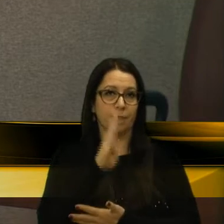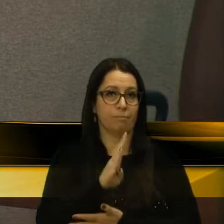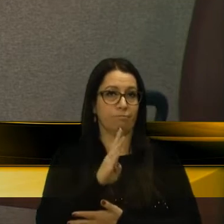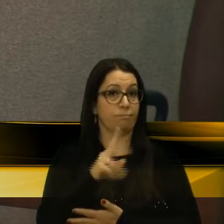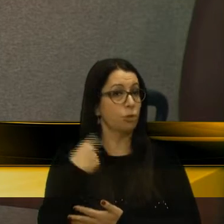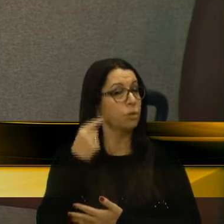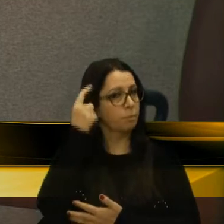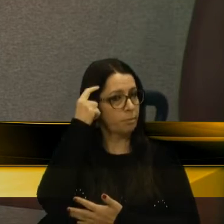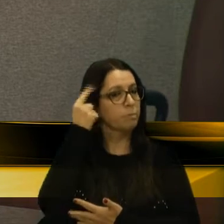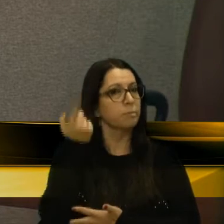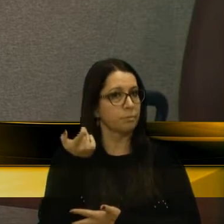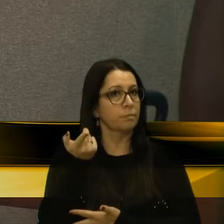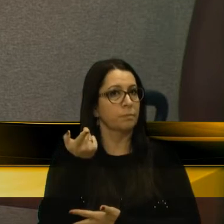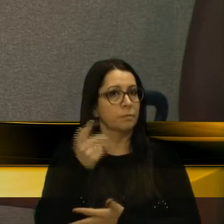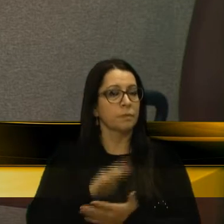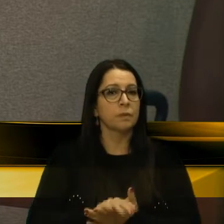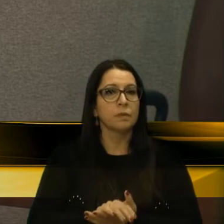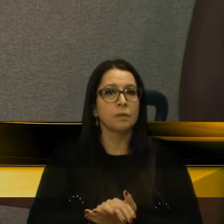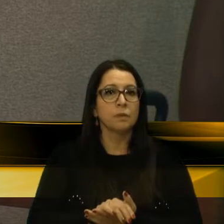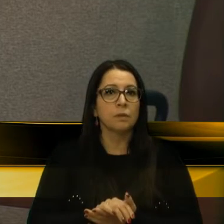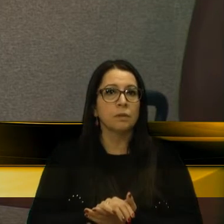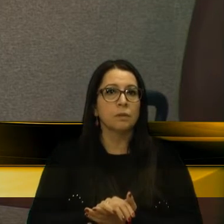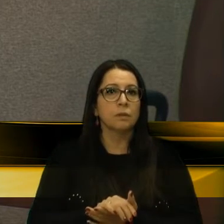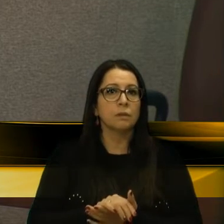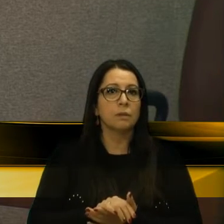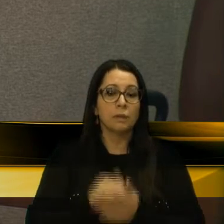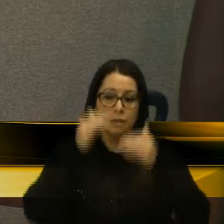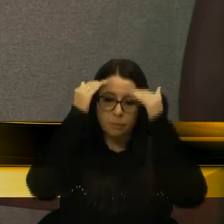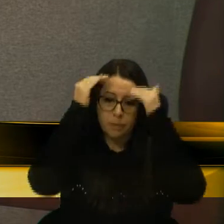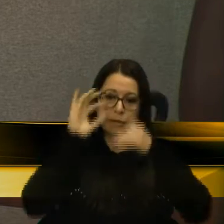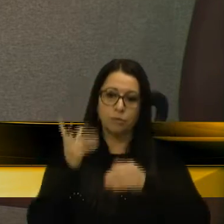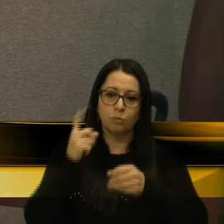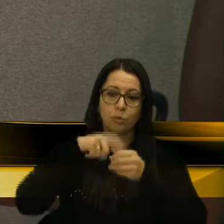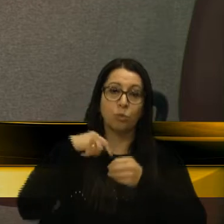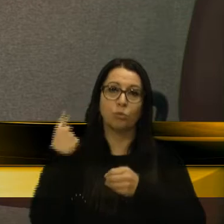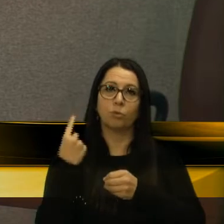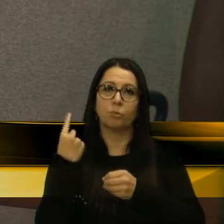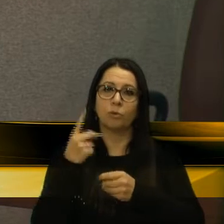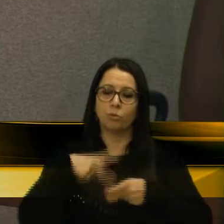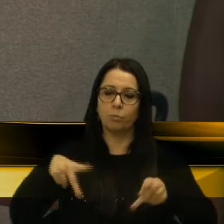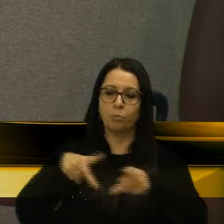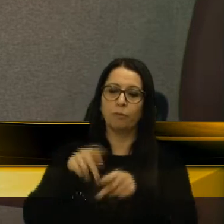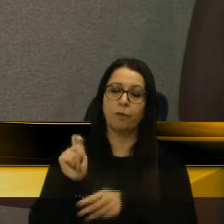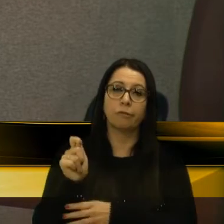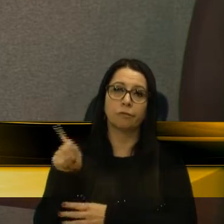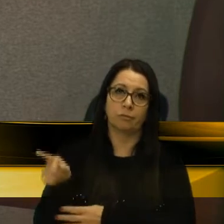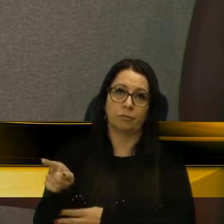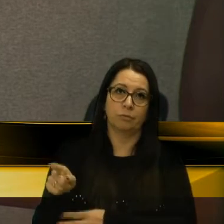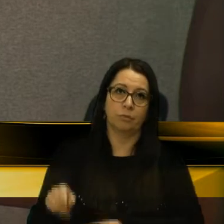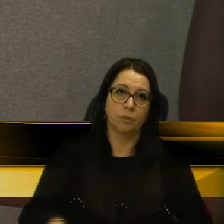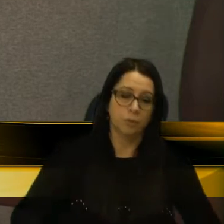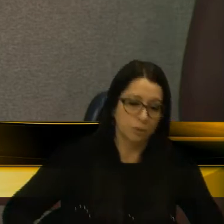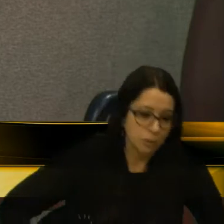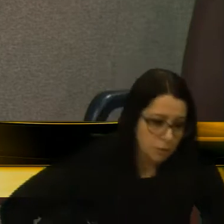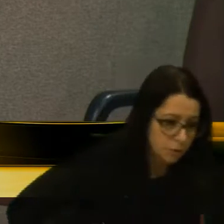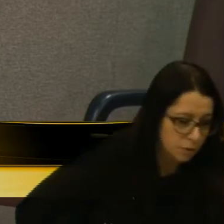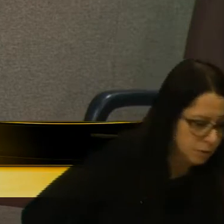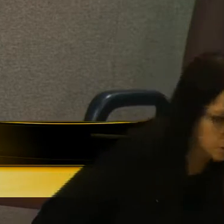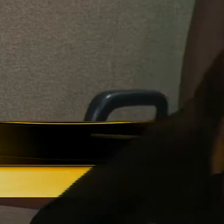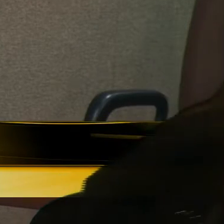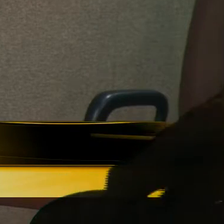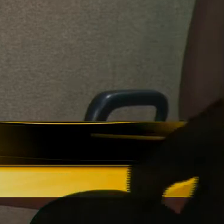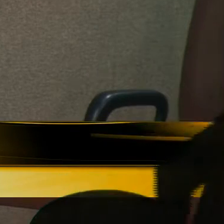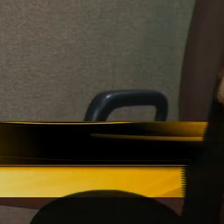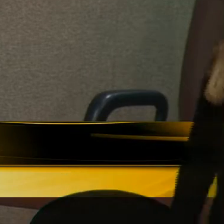temos que pensar. Então, a gente tem que respeitar a autonomia do povo argentino, eles têm o direito de escolher,